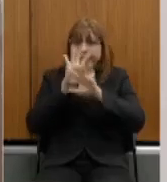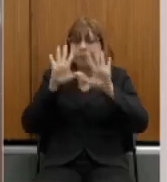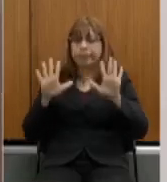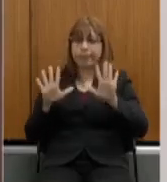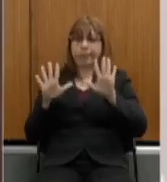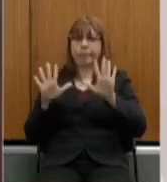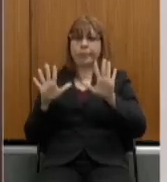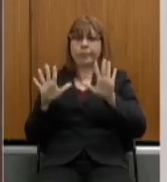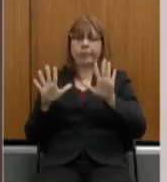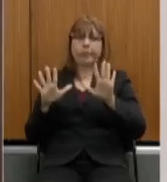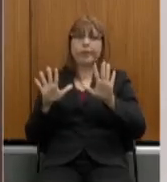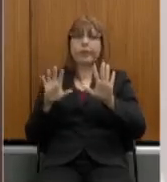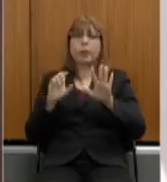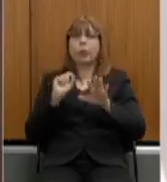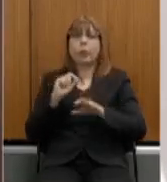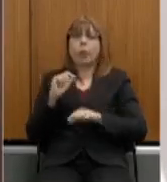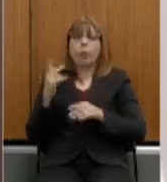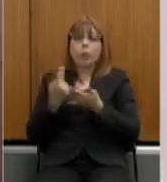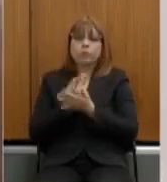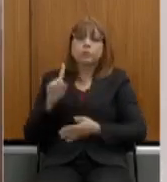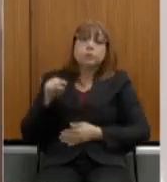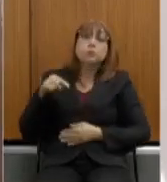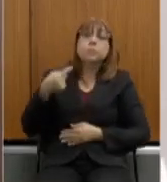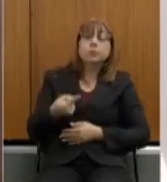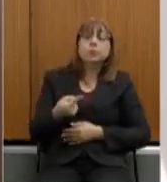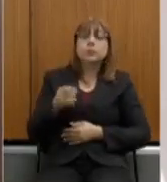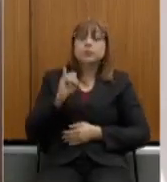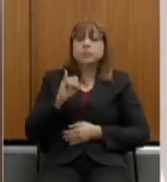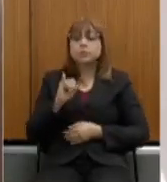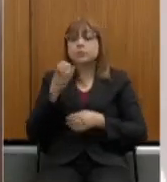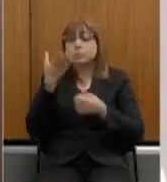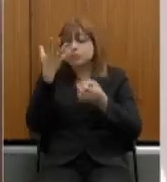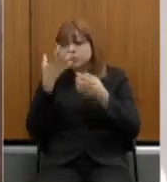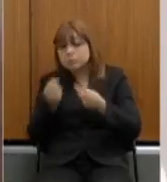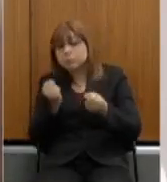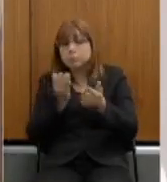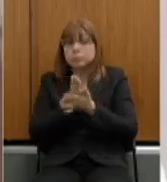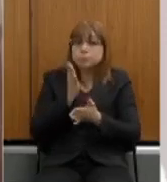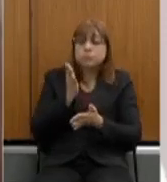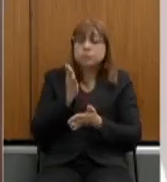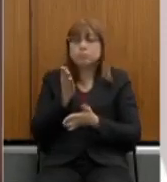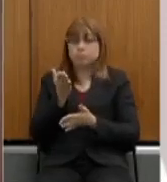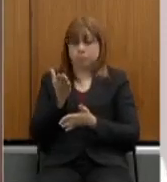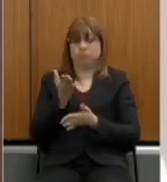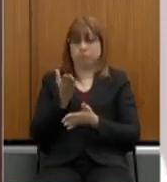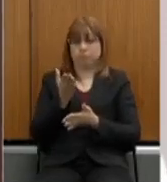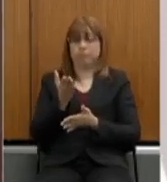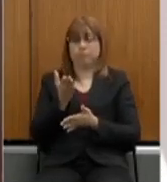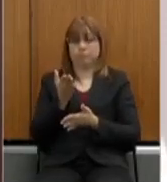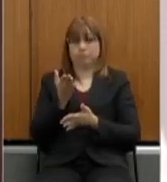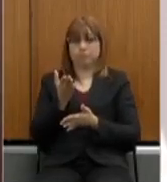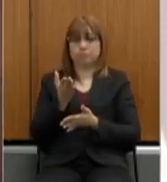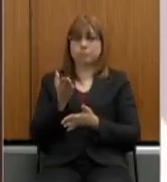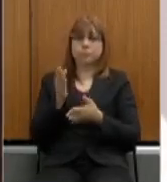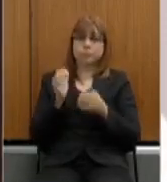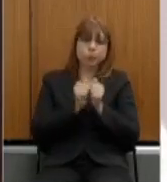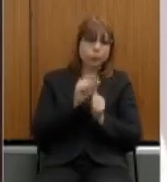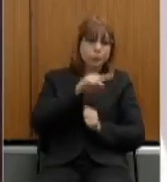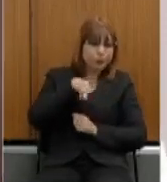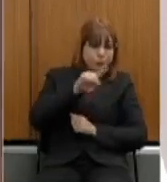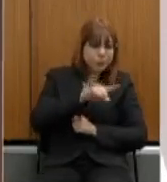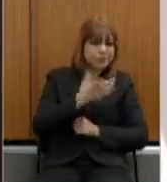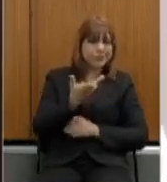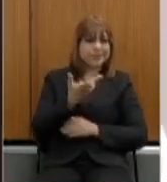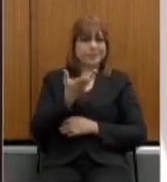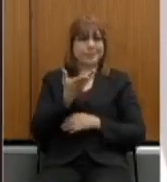-aprovação. O que aconteceria com o desembarque, com o município que desembarcou,